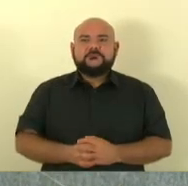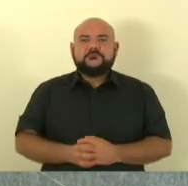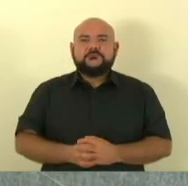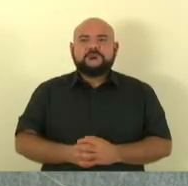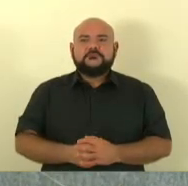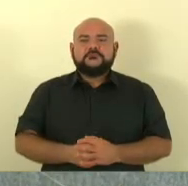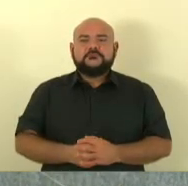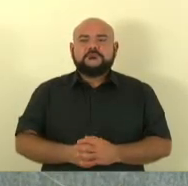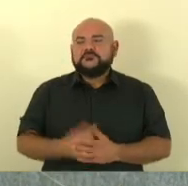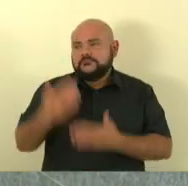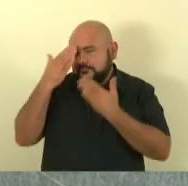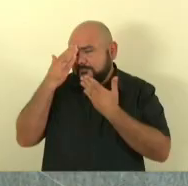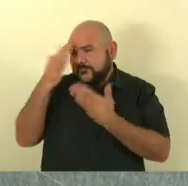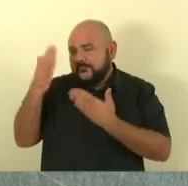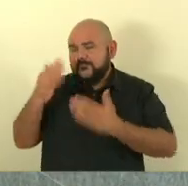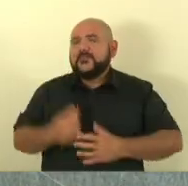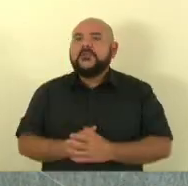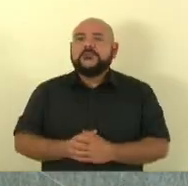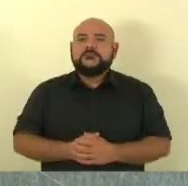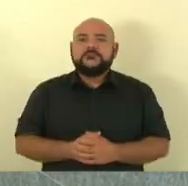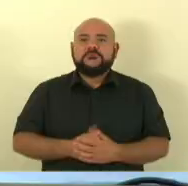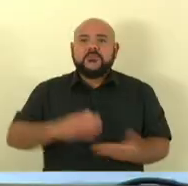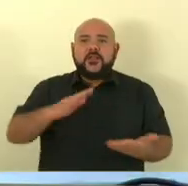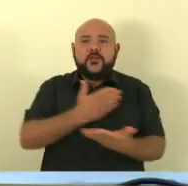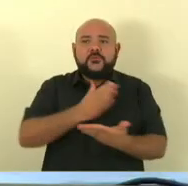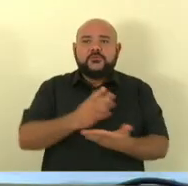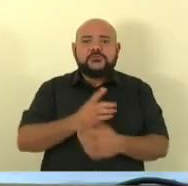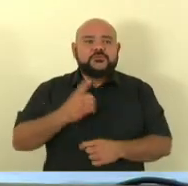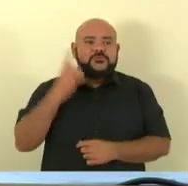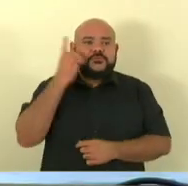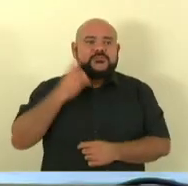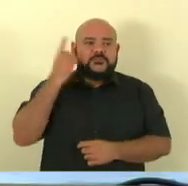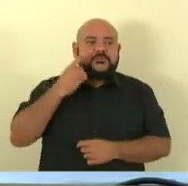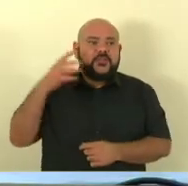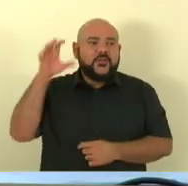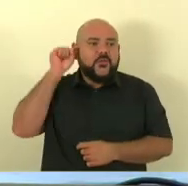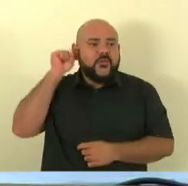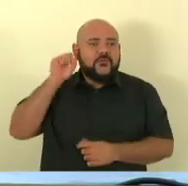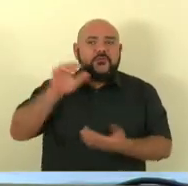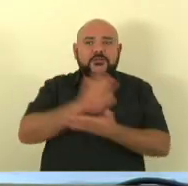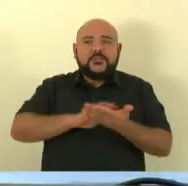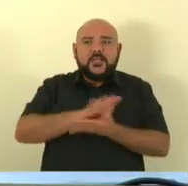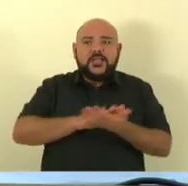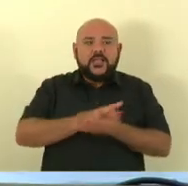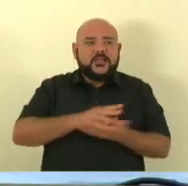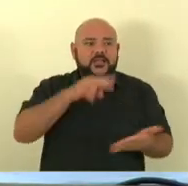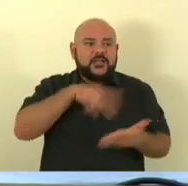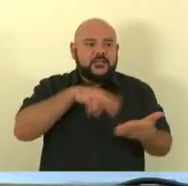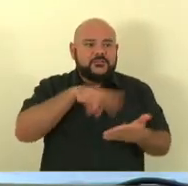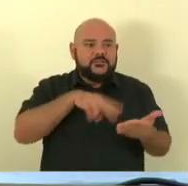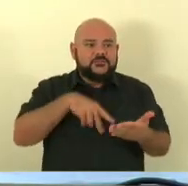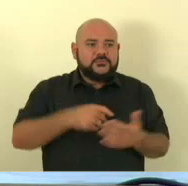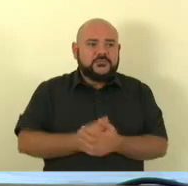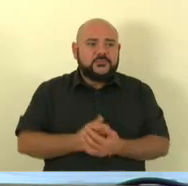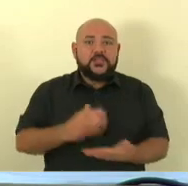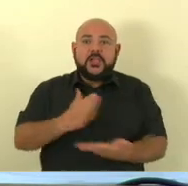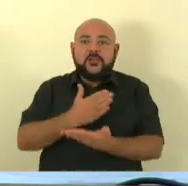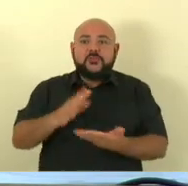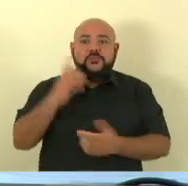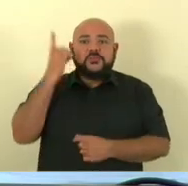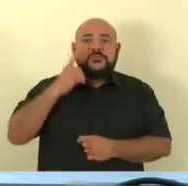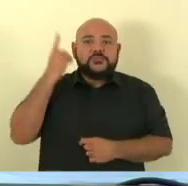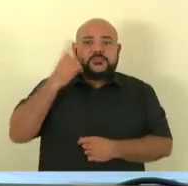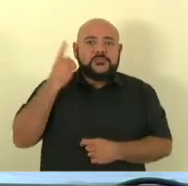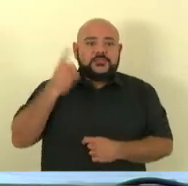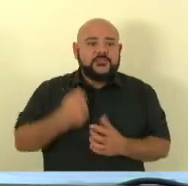Muito obrigado, Capitão Assunção. Alguns deputados não viram nem a leitura da Bíblia, do versículo, Capitão Assunção. Alguns deputados sequer viram